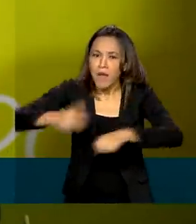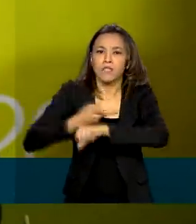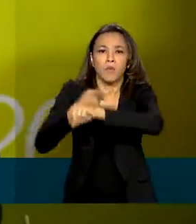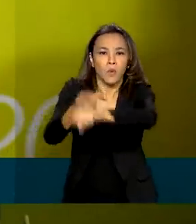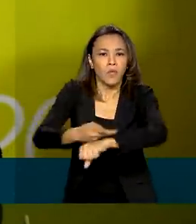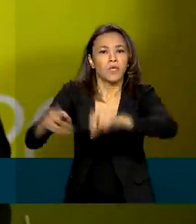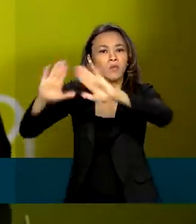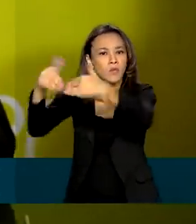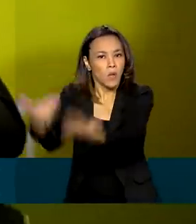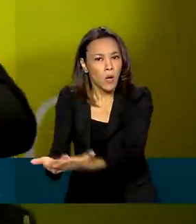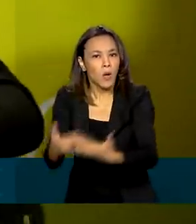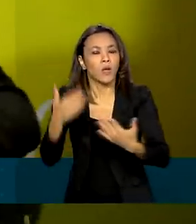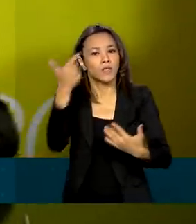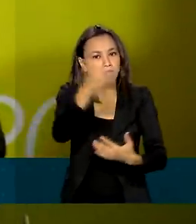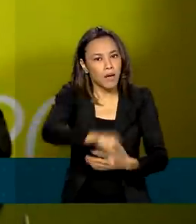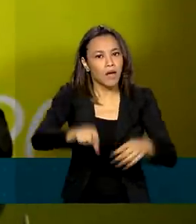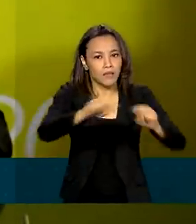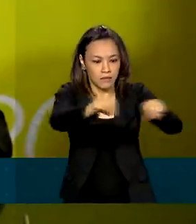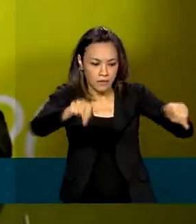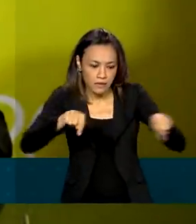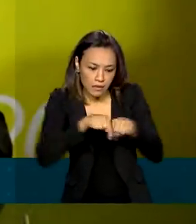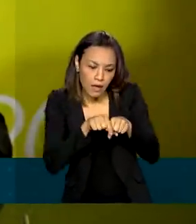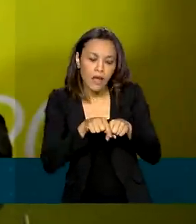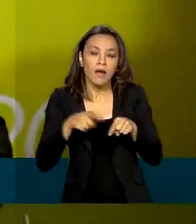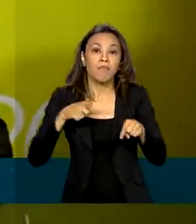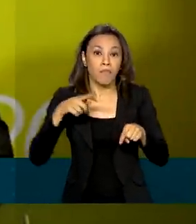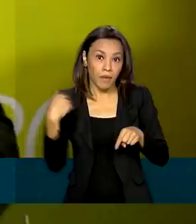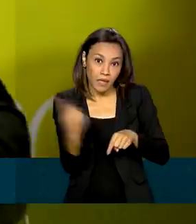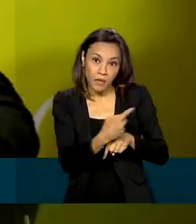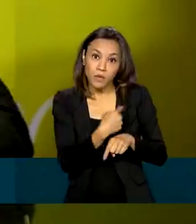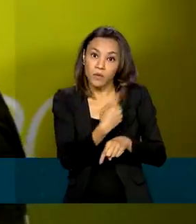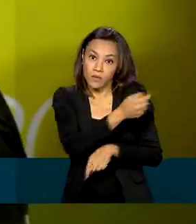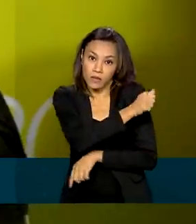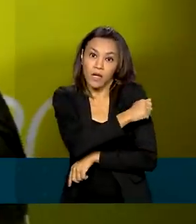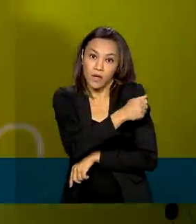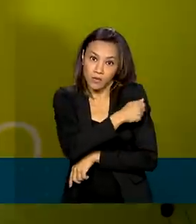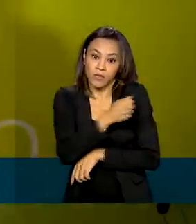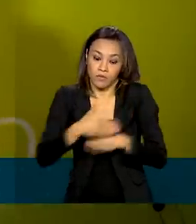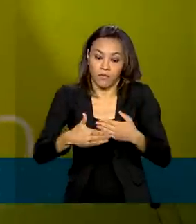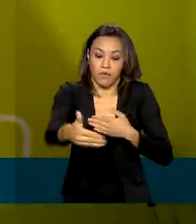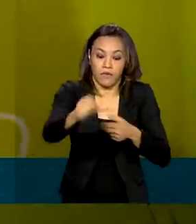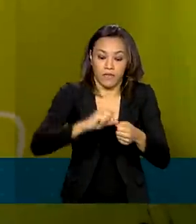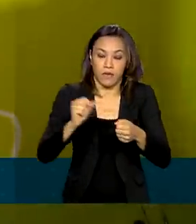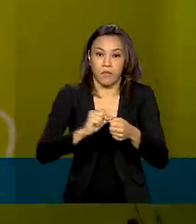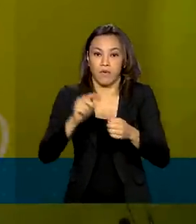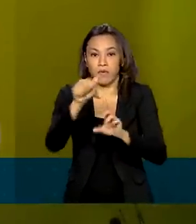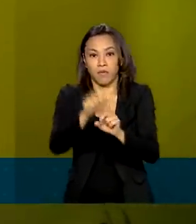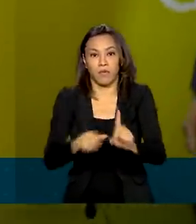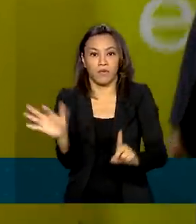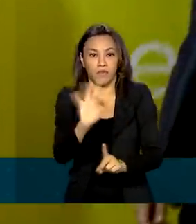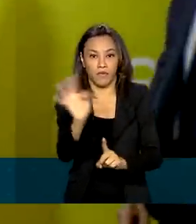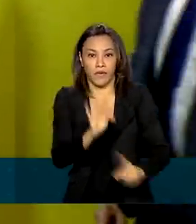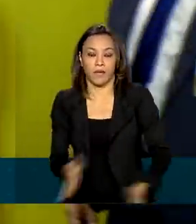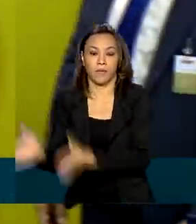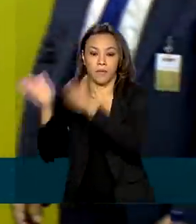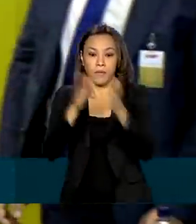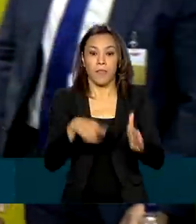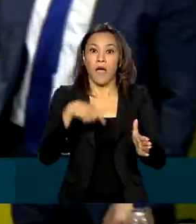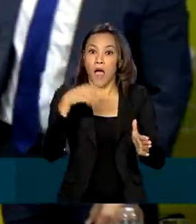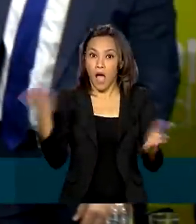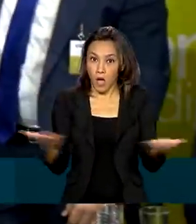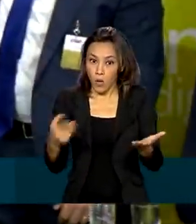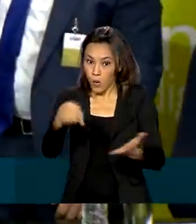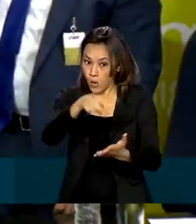mais escolas, para poder dispersar ainda mais os alunos que vão fazer a prova em fevereiro. Agora, o Inep se organiza para a